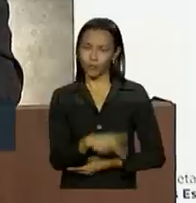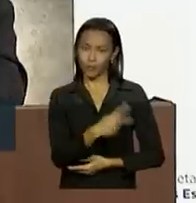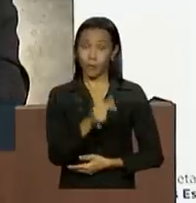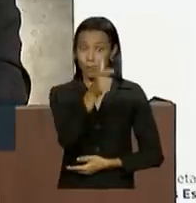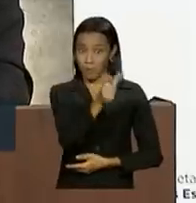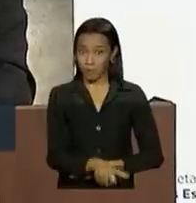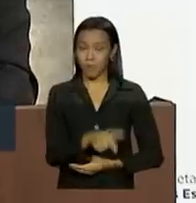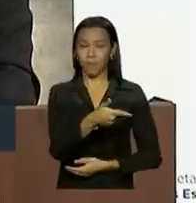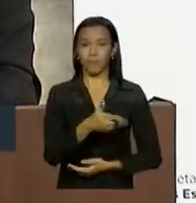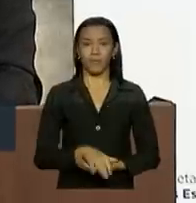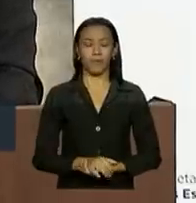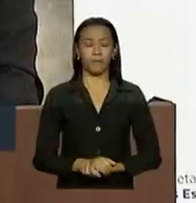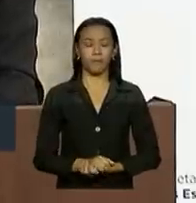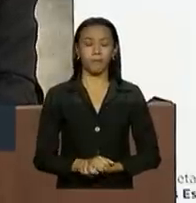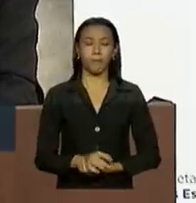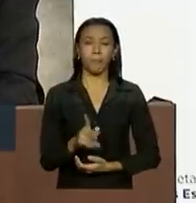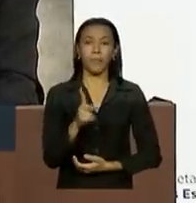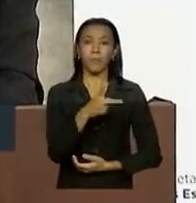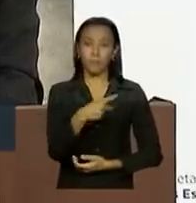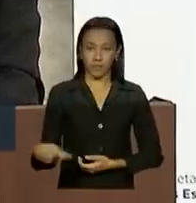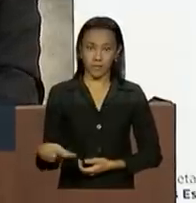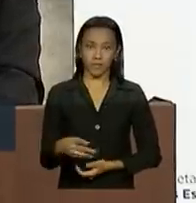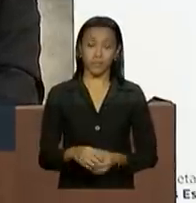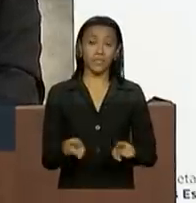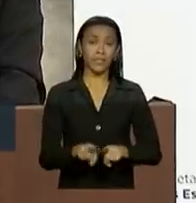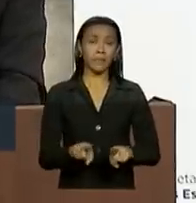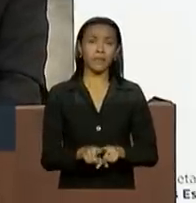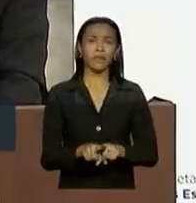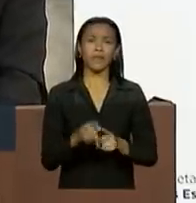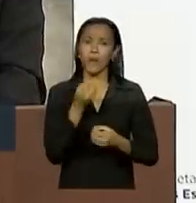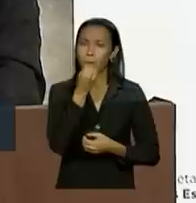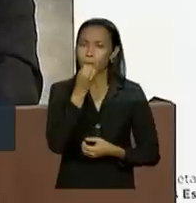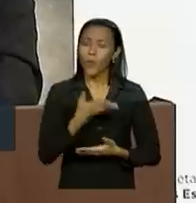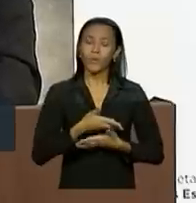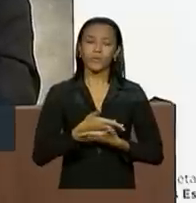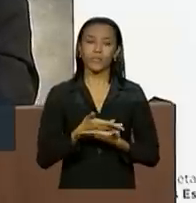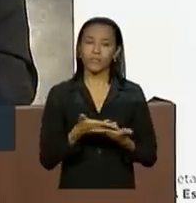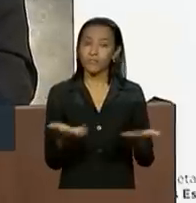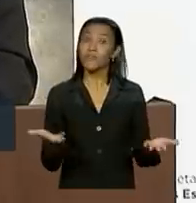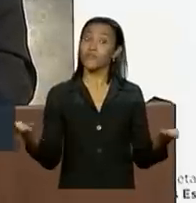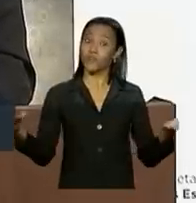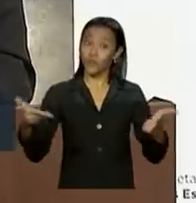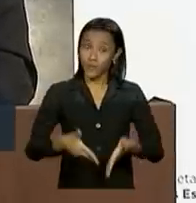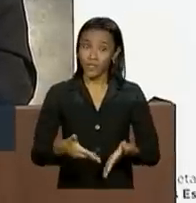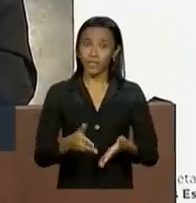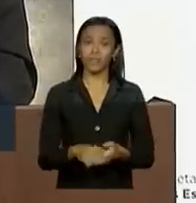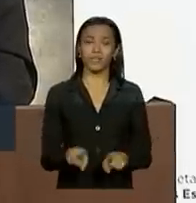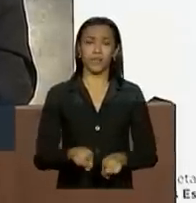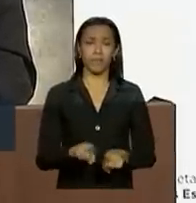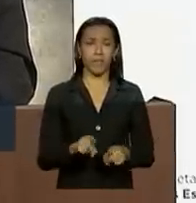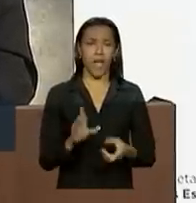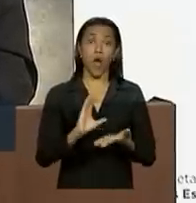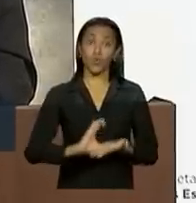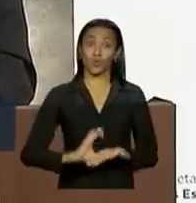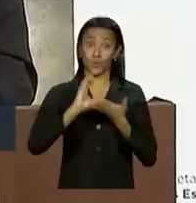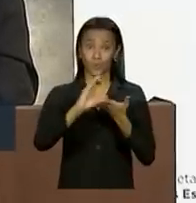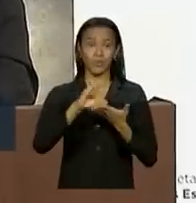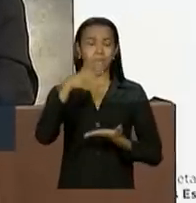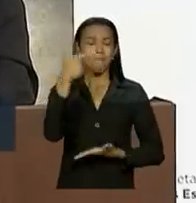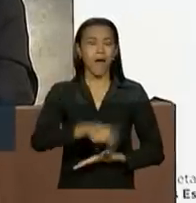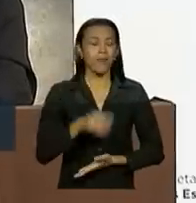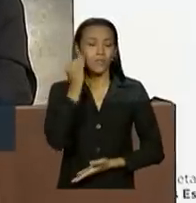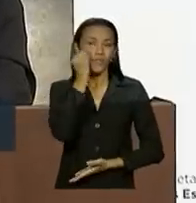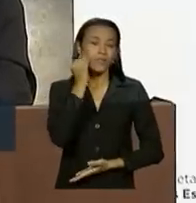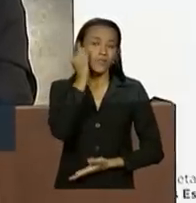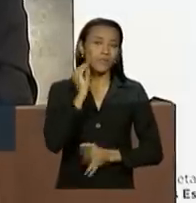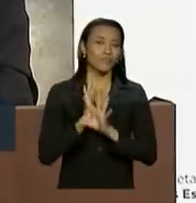e também dando as boas-vindas aos conselheiros mais experientes, aos